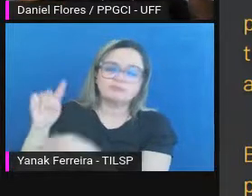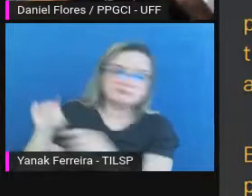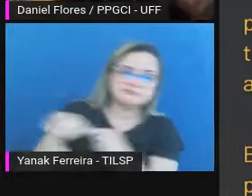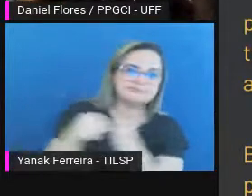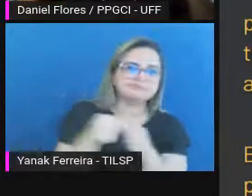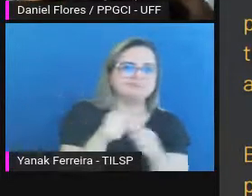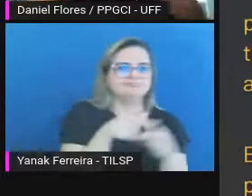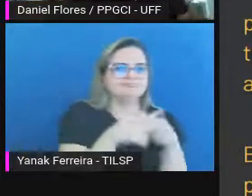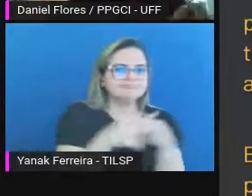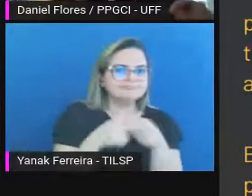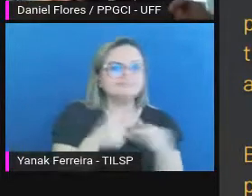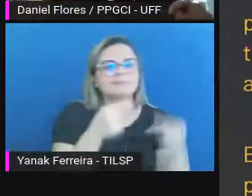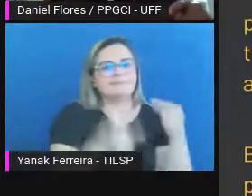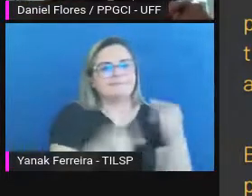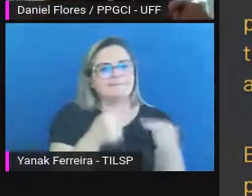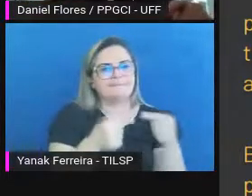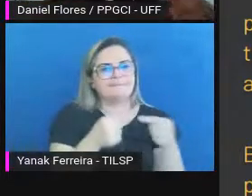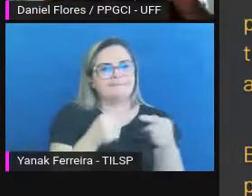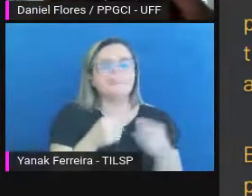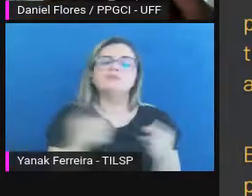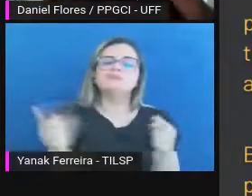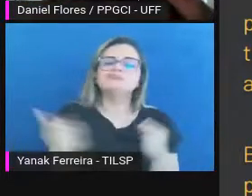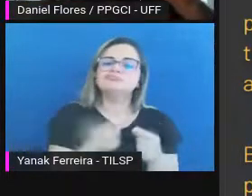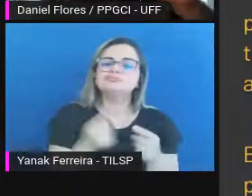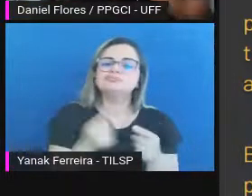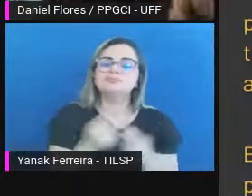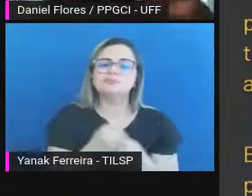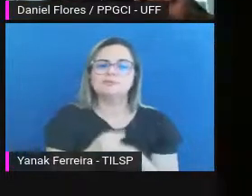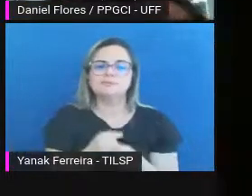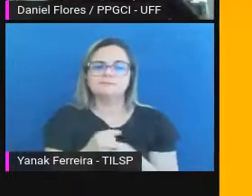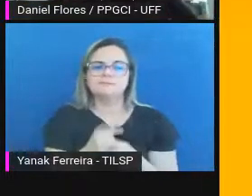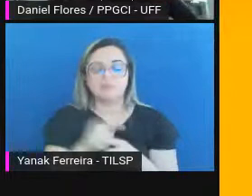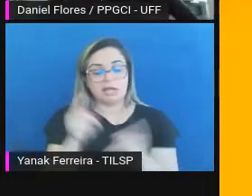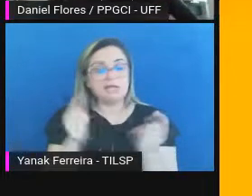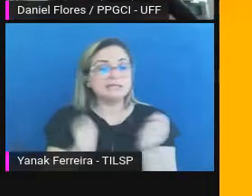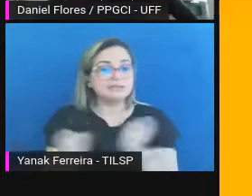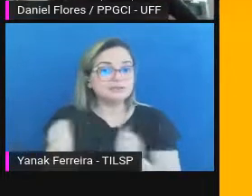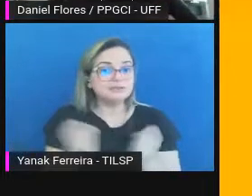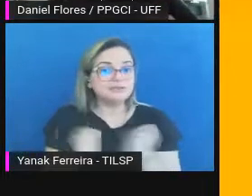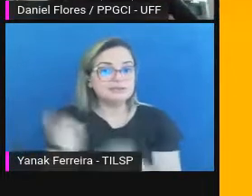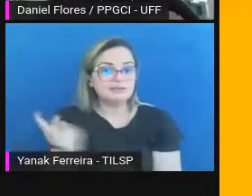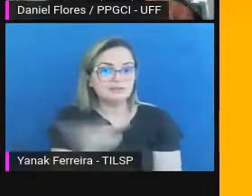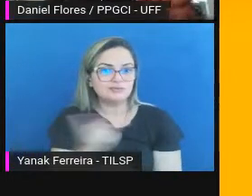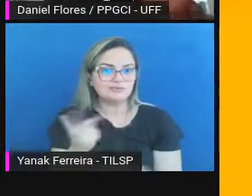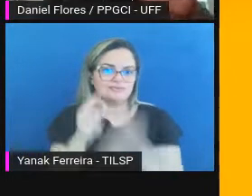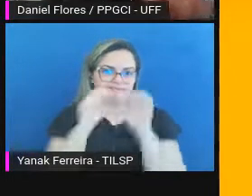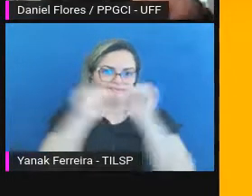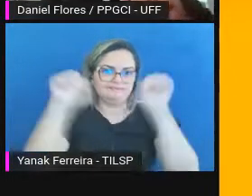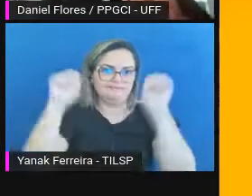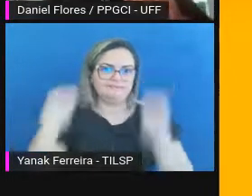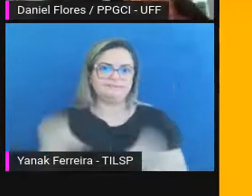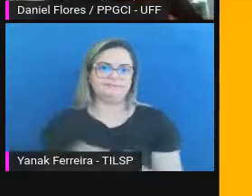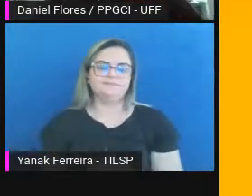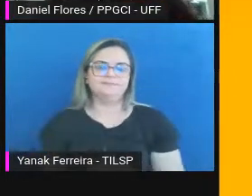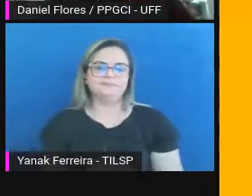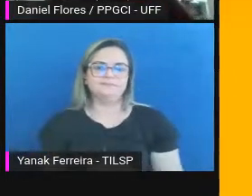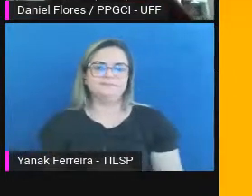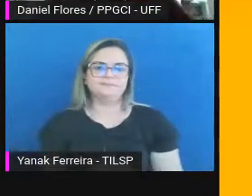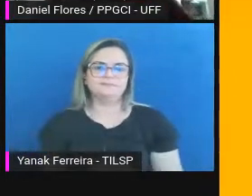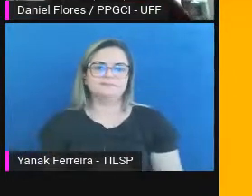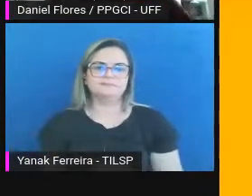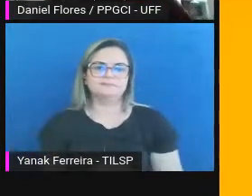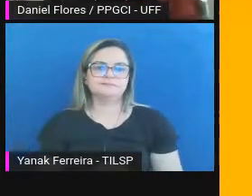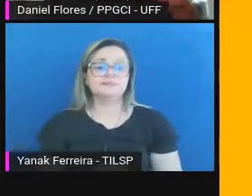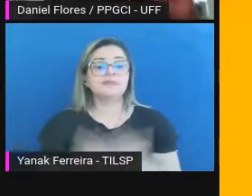com uma governança a administração desses sistemas. isso veio do